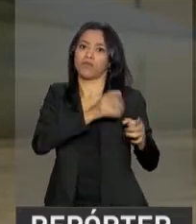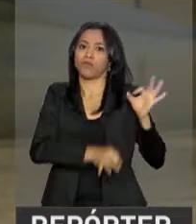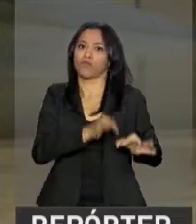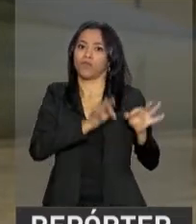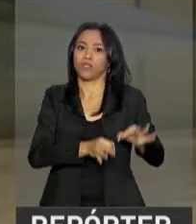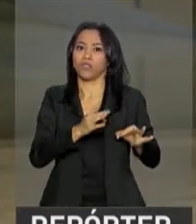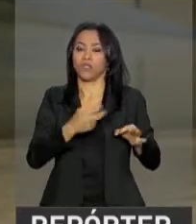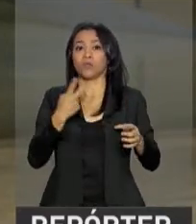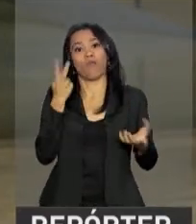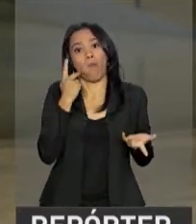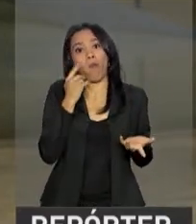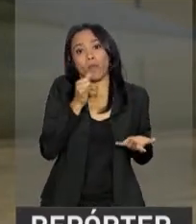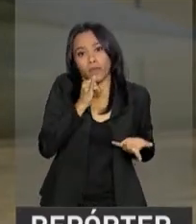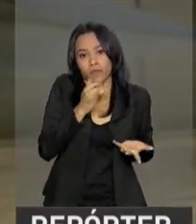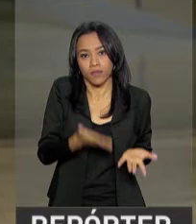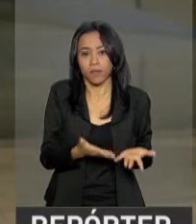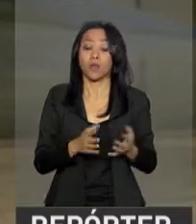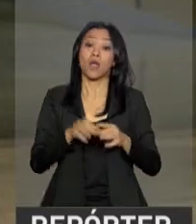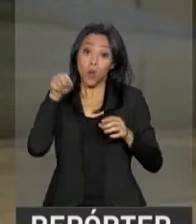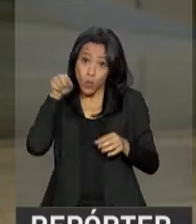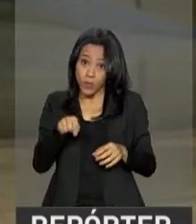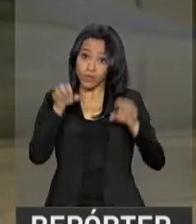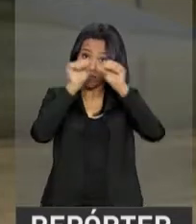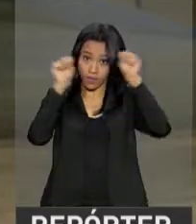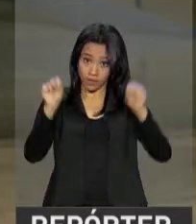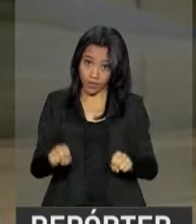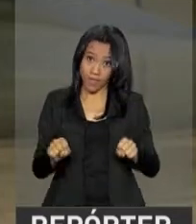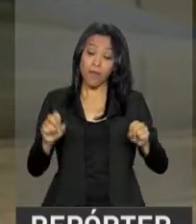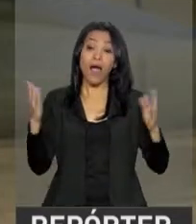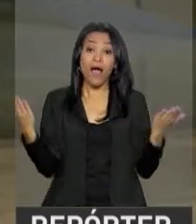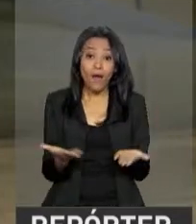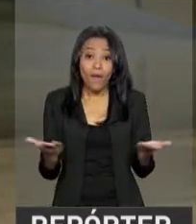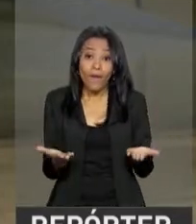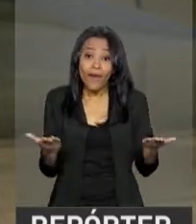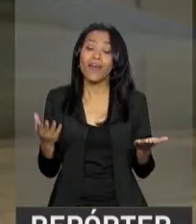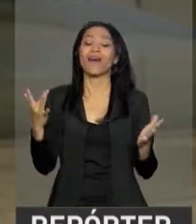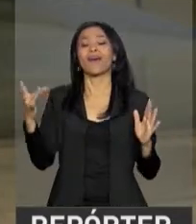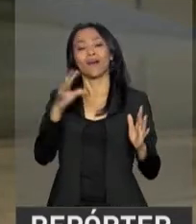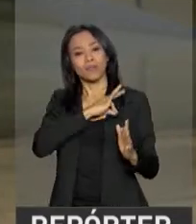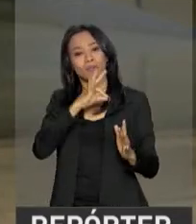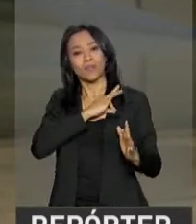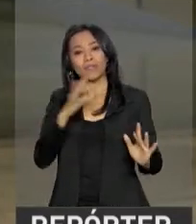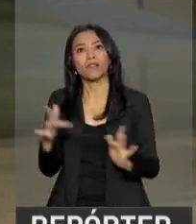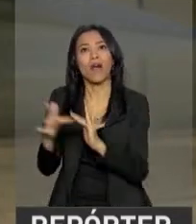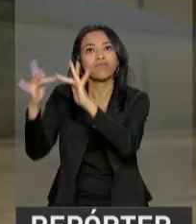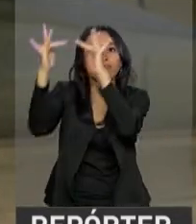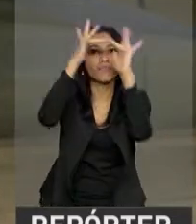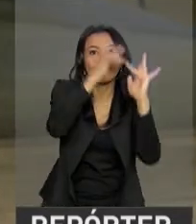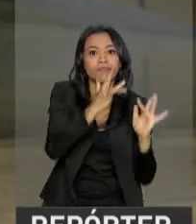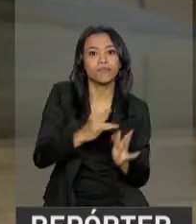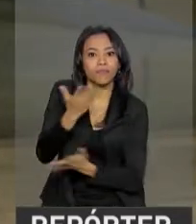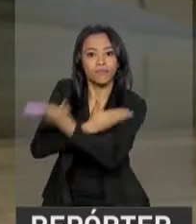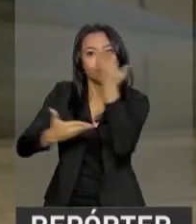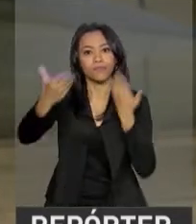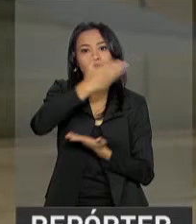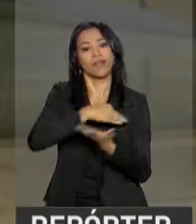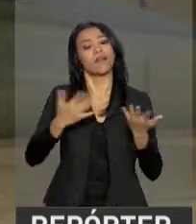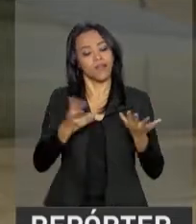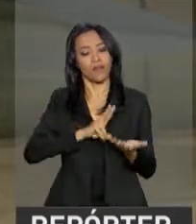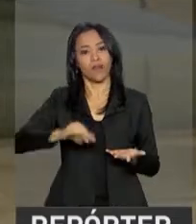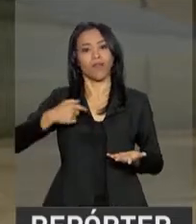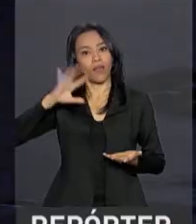Sistema Único de Segurança Pública, as polícias vão ser integradas e a resolução dos crimes deve ficar mais